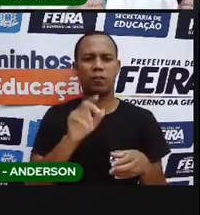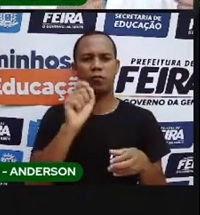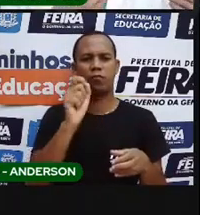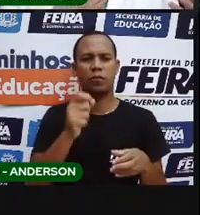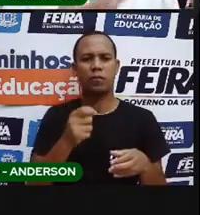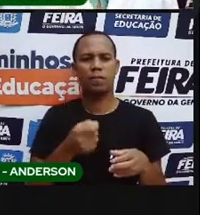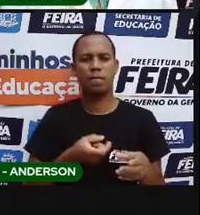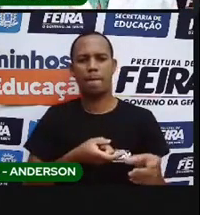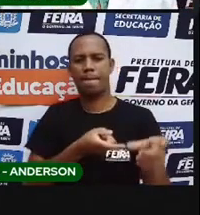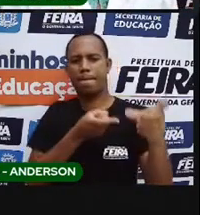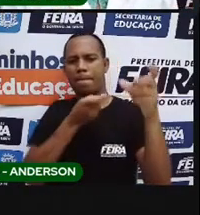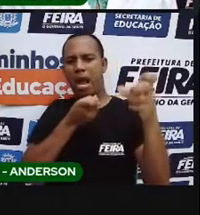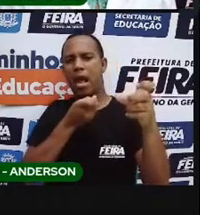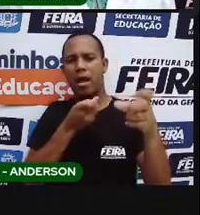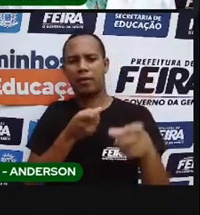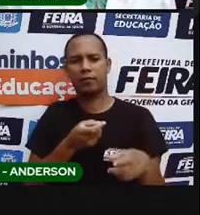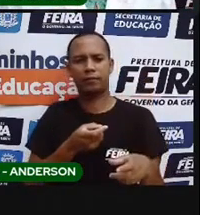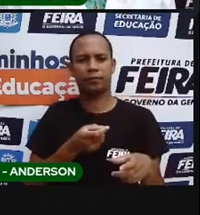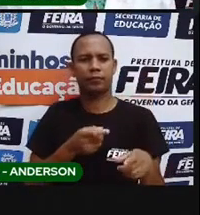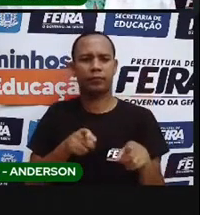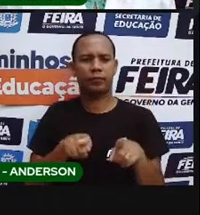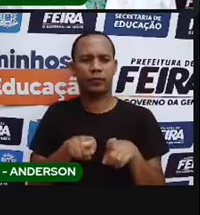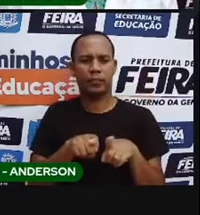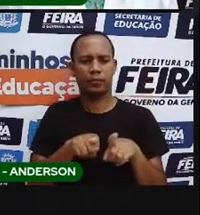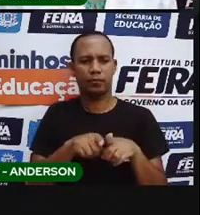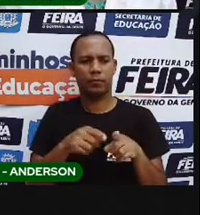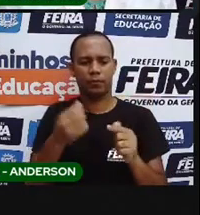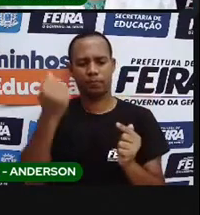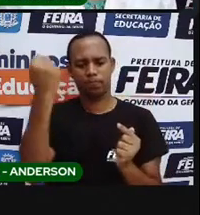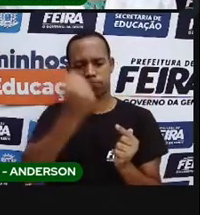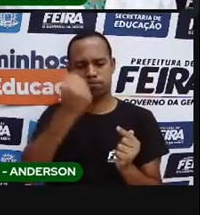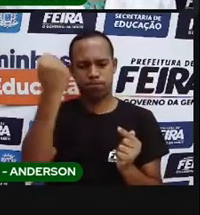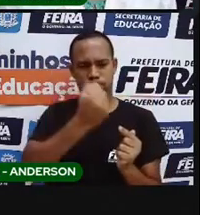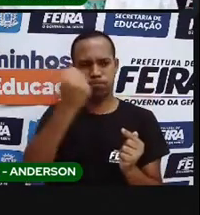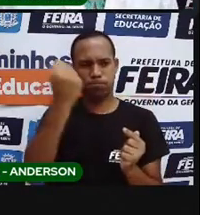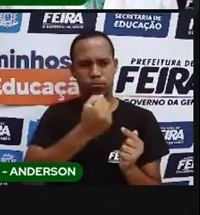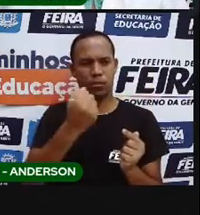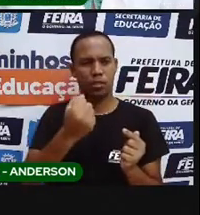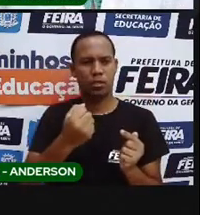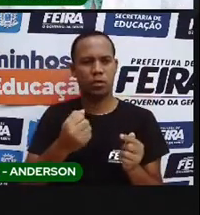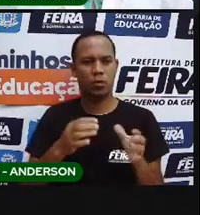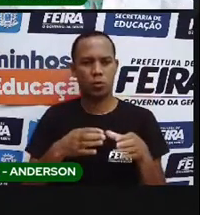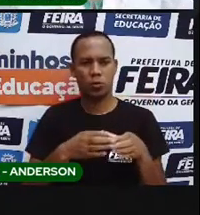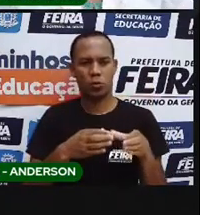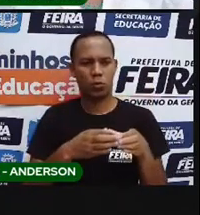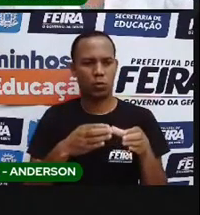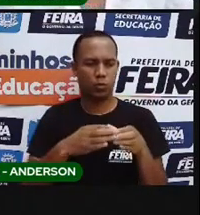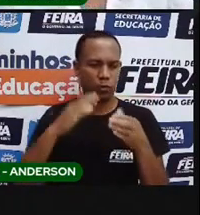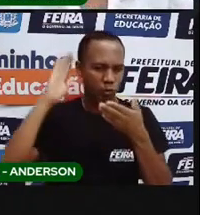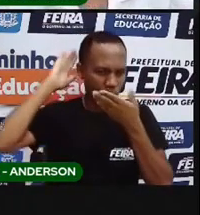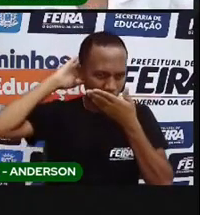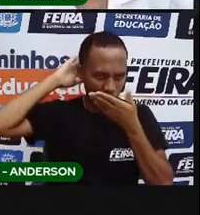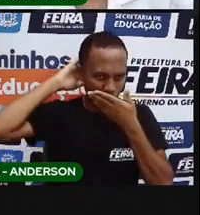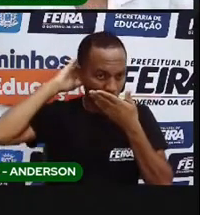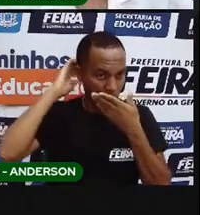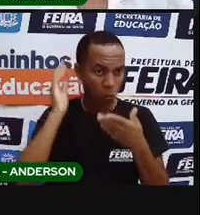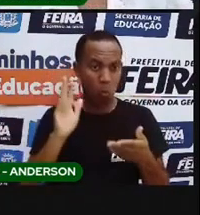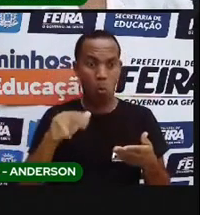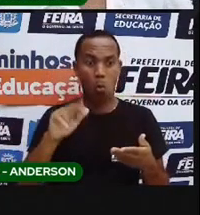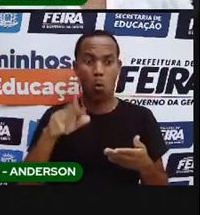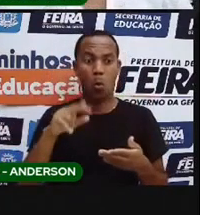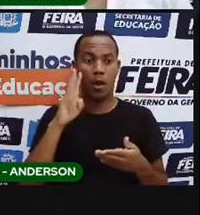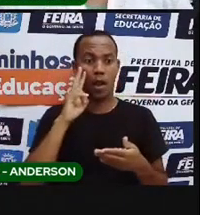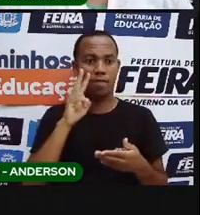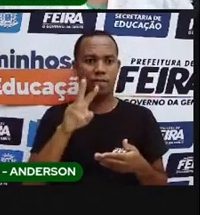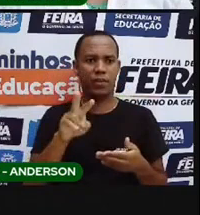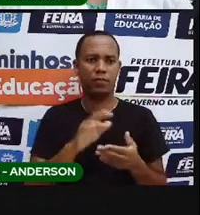Espingarda e armas que usavam a pólvora e que os indígenas nunca tinham visto, né? Tanto por meio dos conflitos com os portugueses,